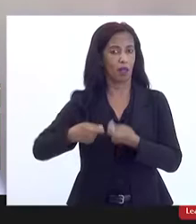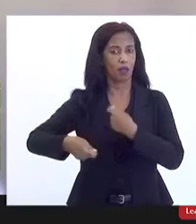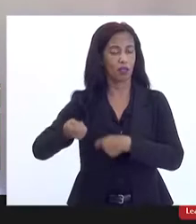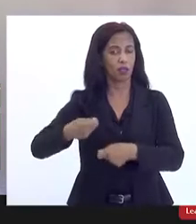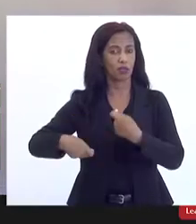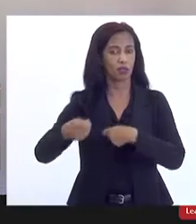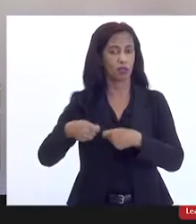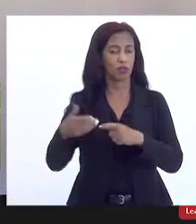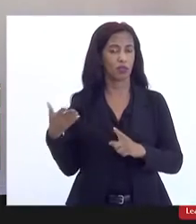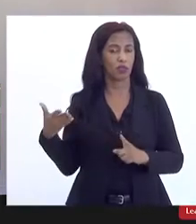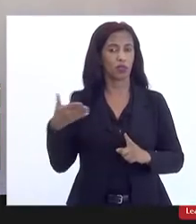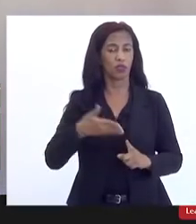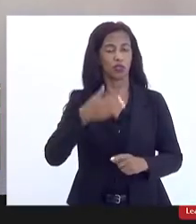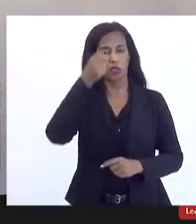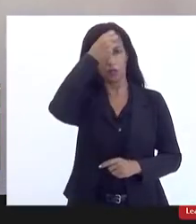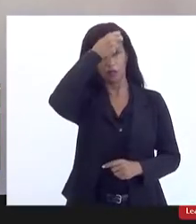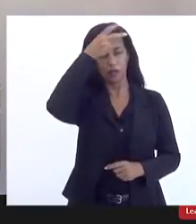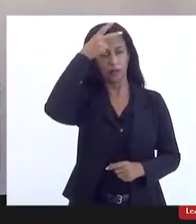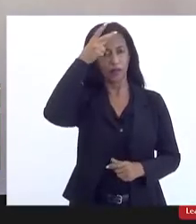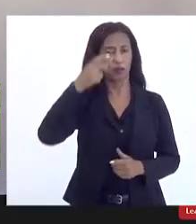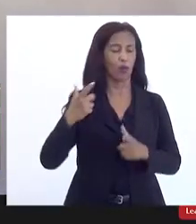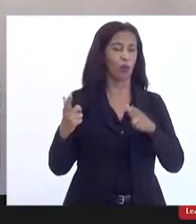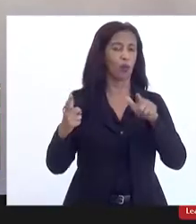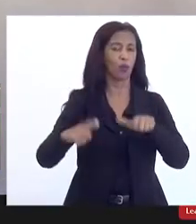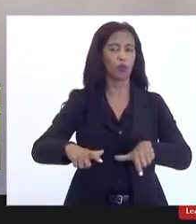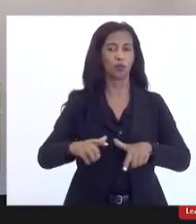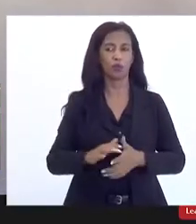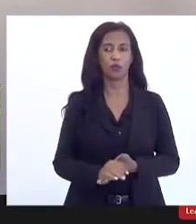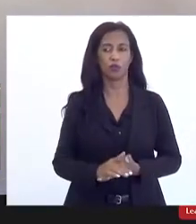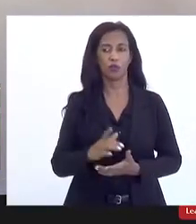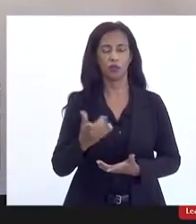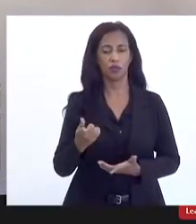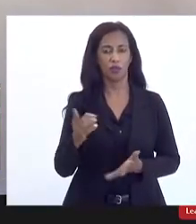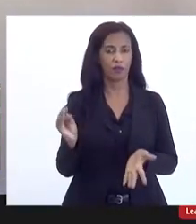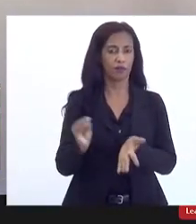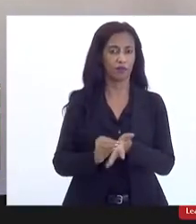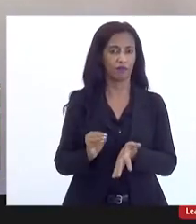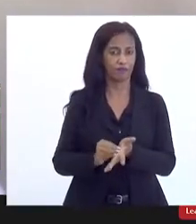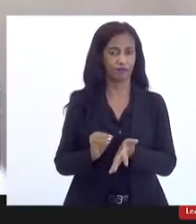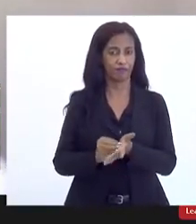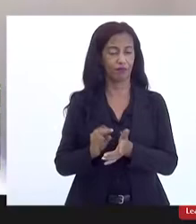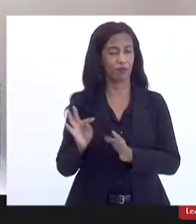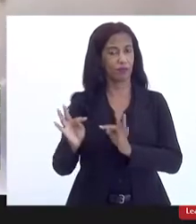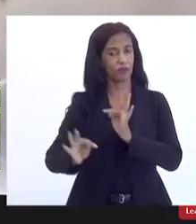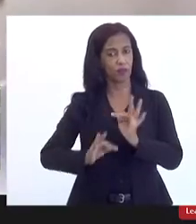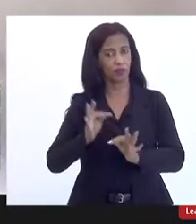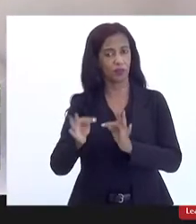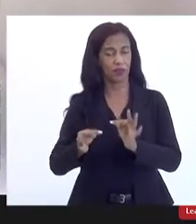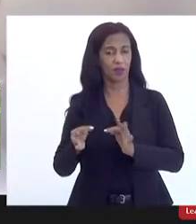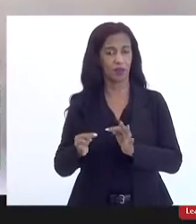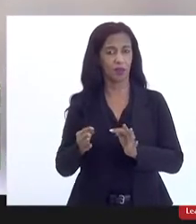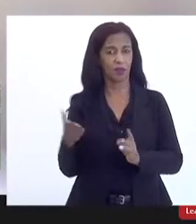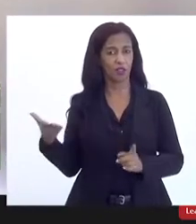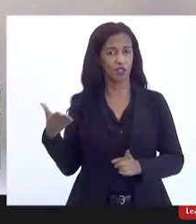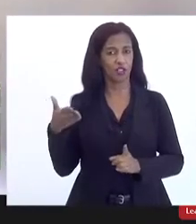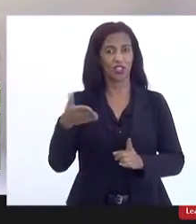direta da prefeitura onde a defasagem ali do tratamento direto